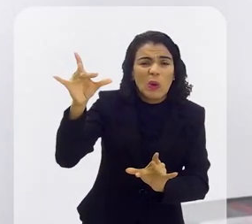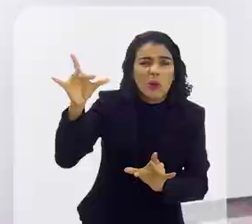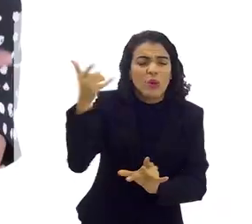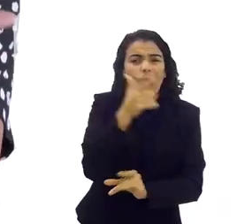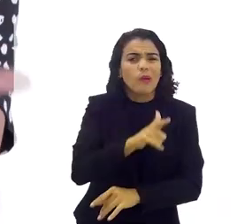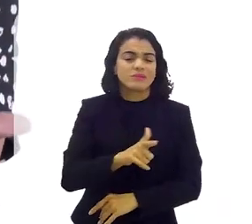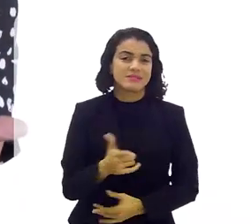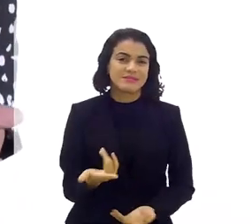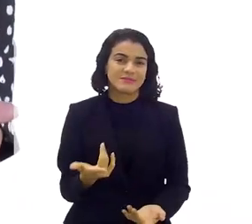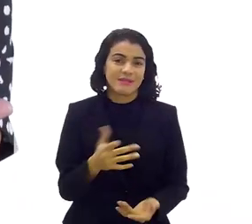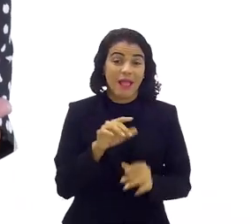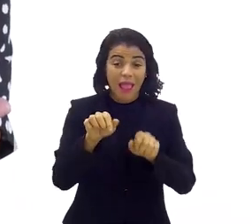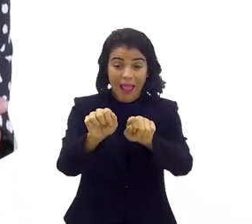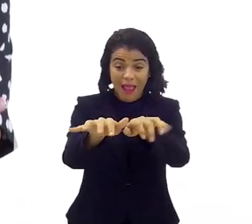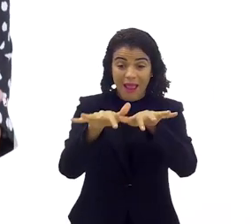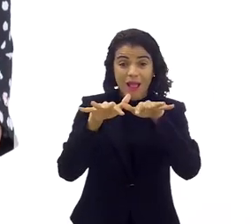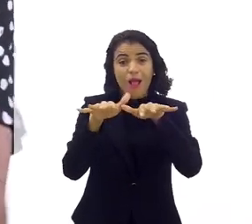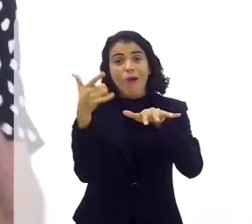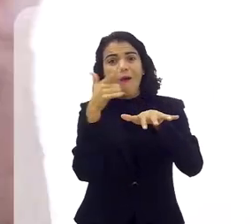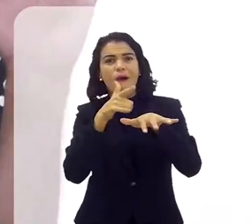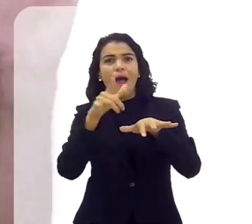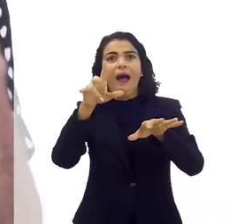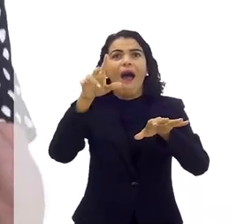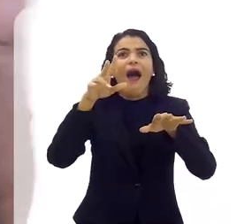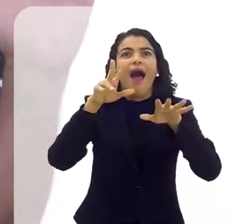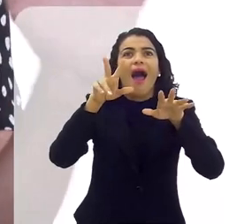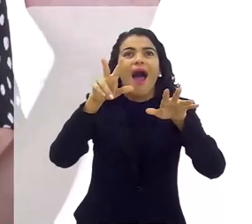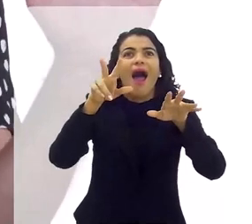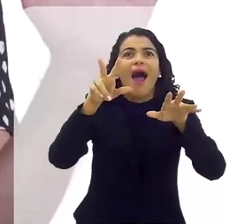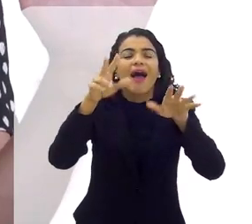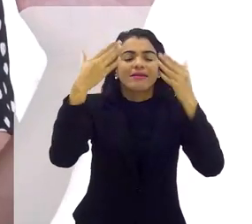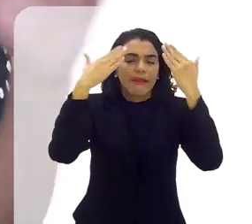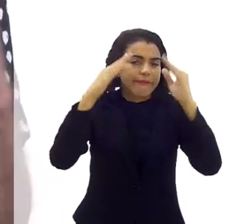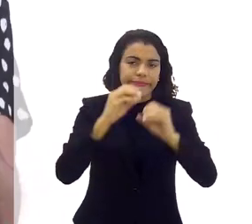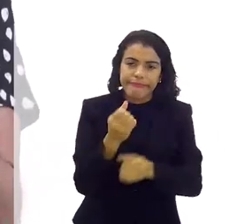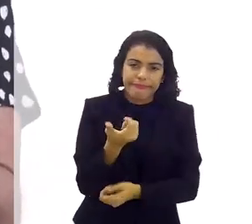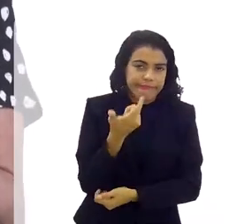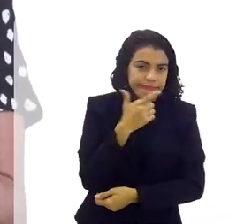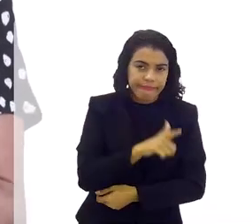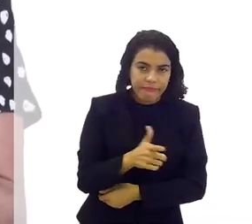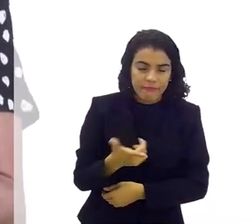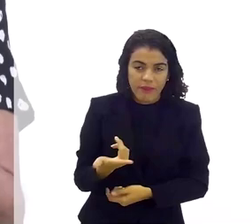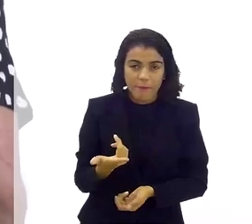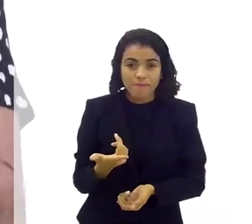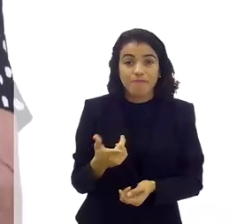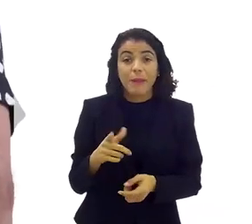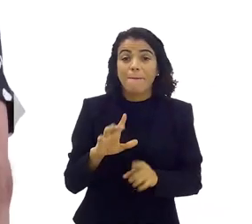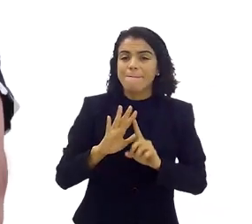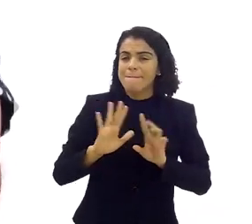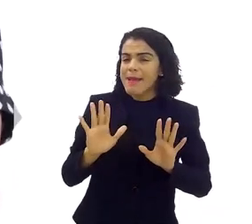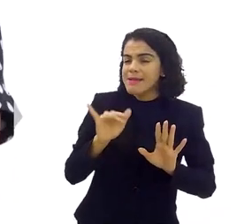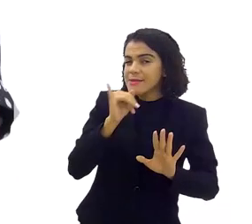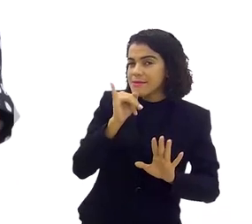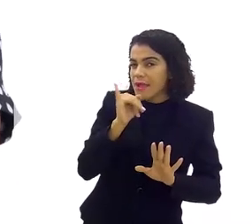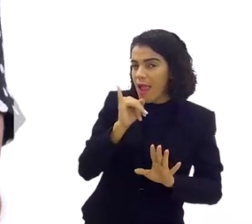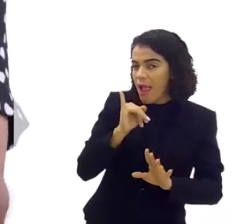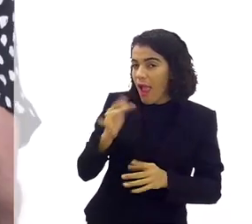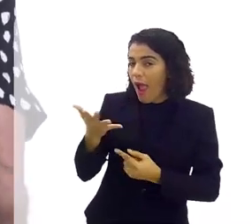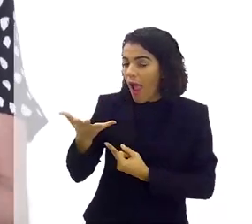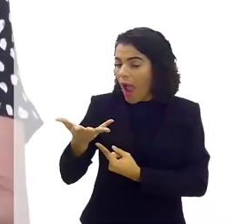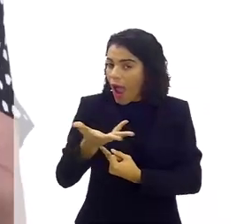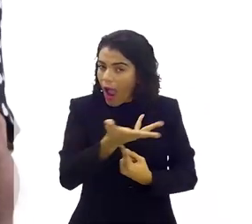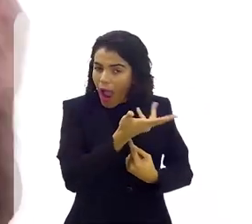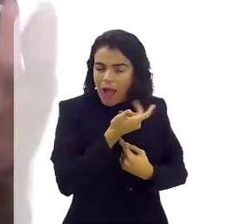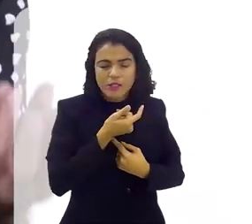até o espectador eu tenho essa noção eu posso estar errado mas quando é obra de arte